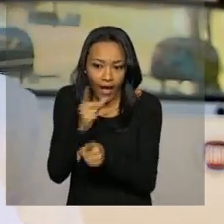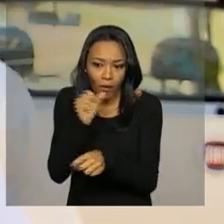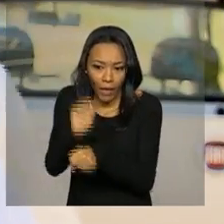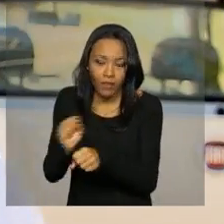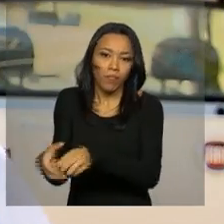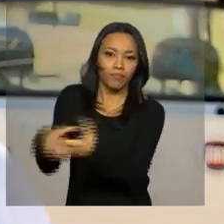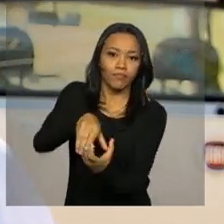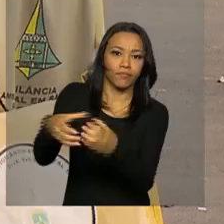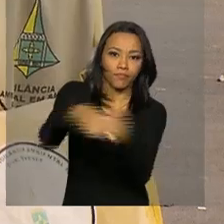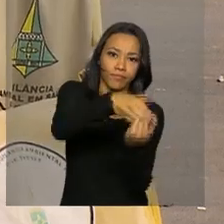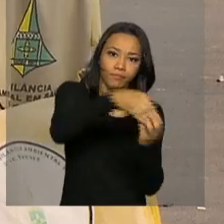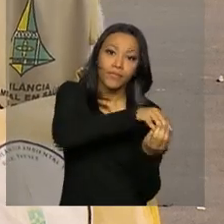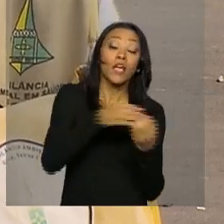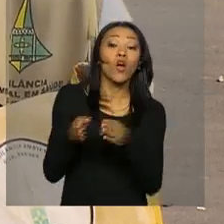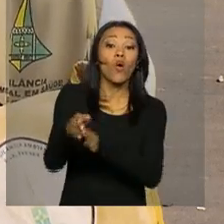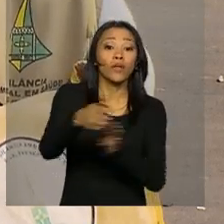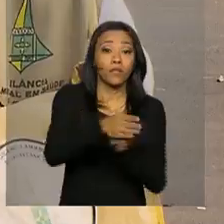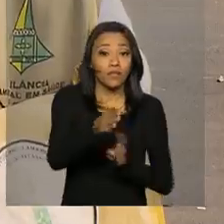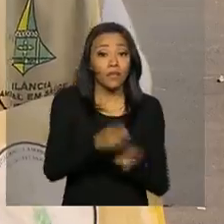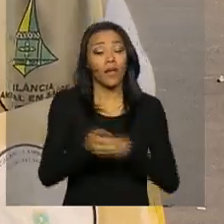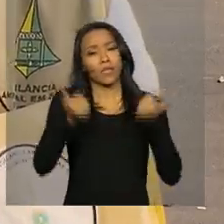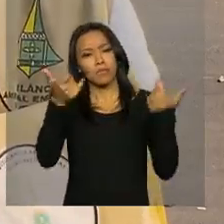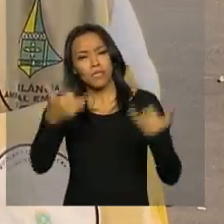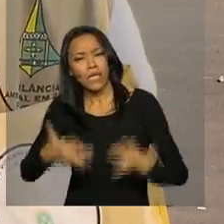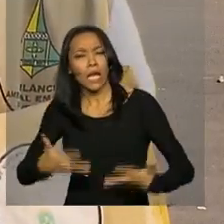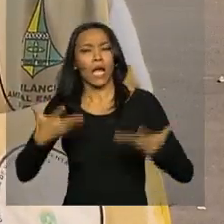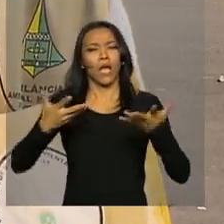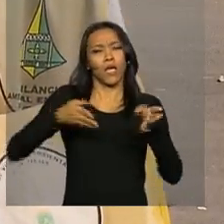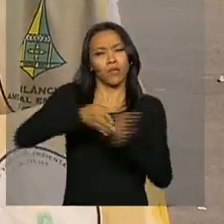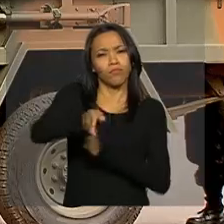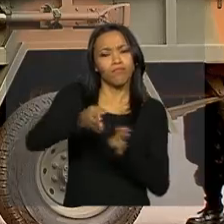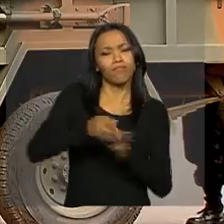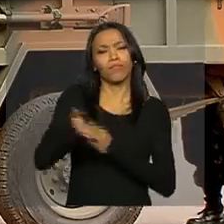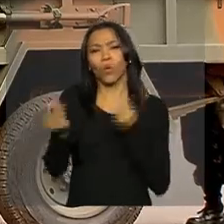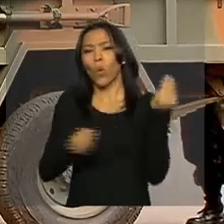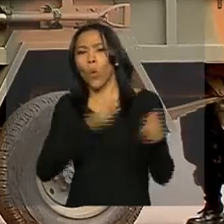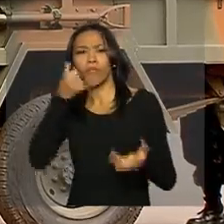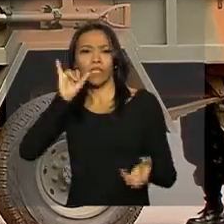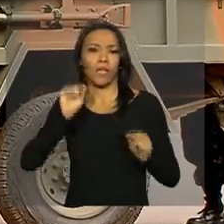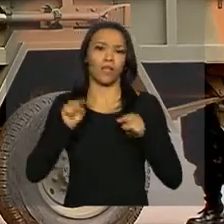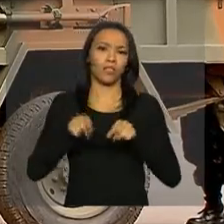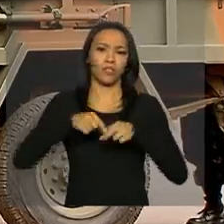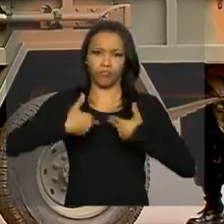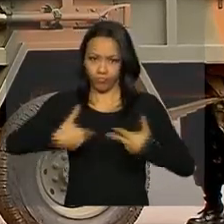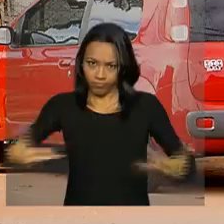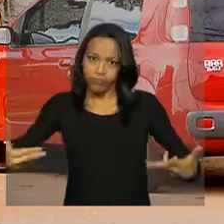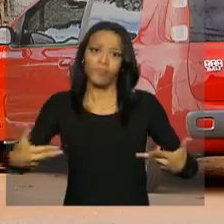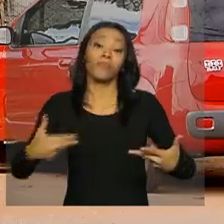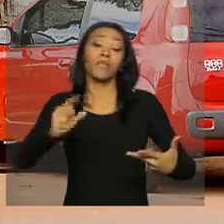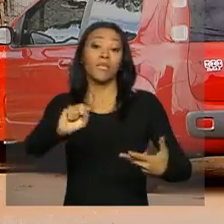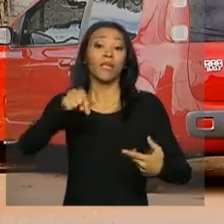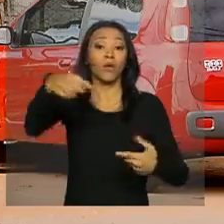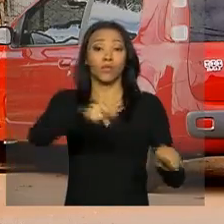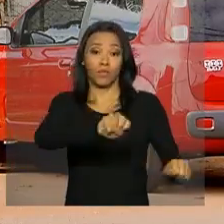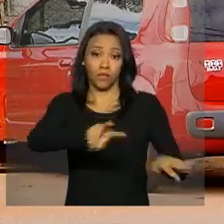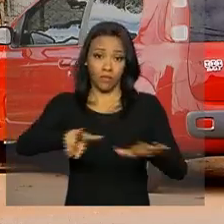aos produtores, essa é primeira fase do nosso serviço e na semana que vem nós vamos fazer a coleta